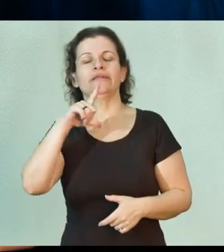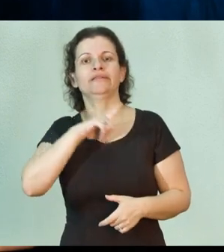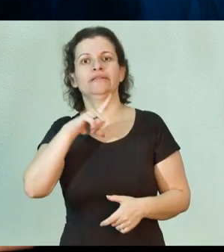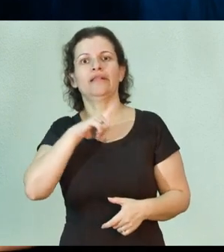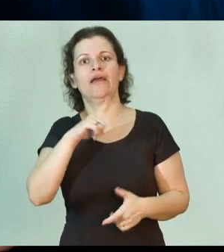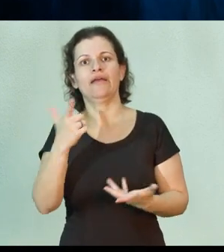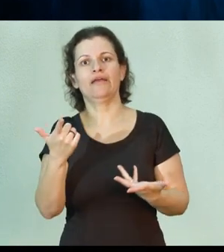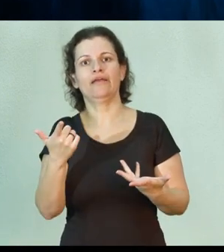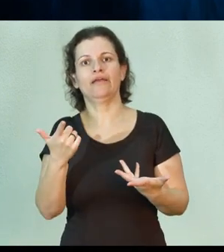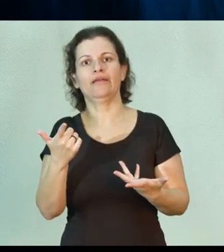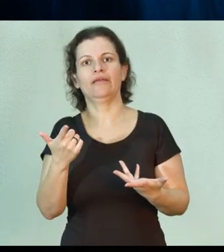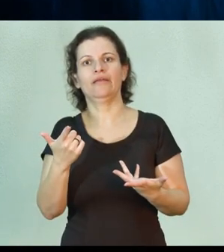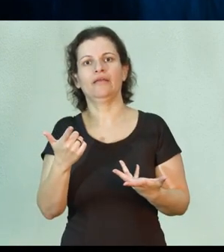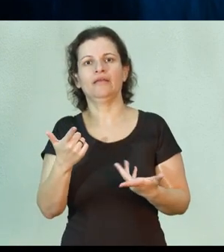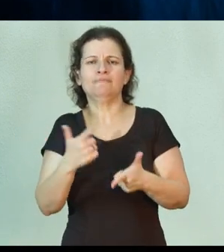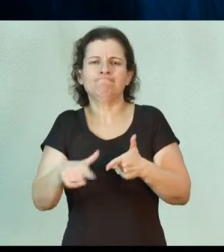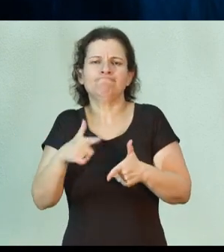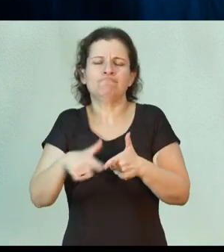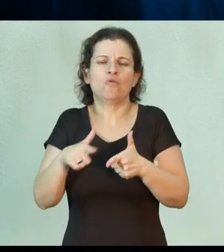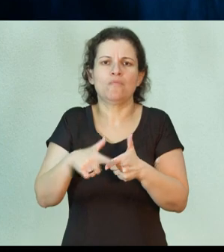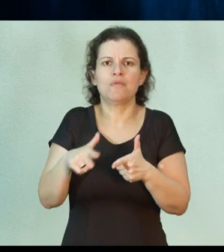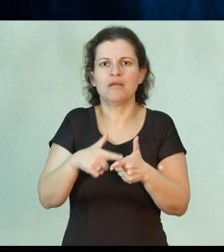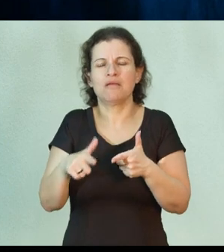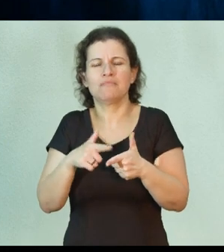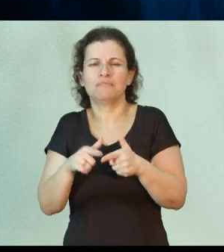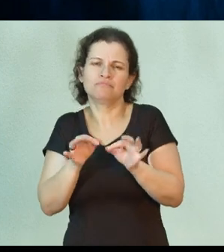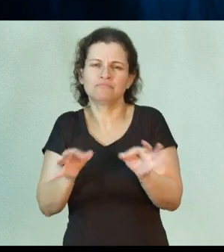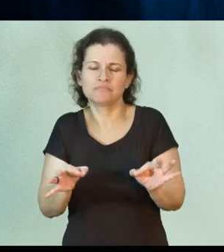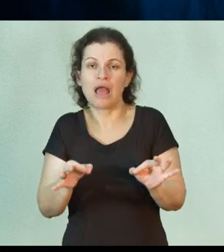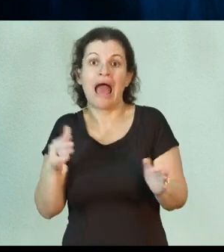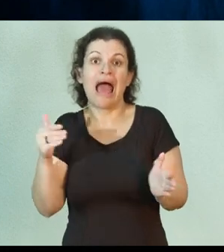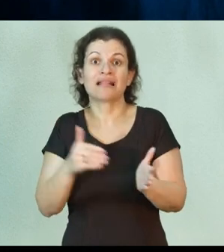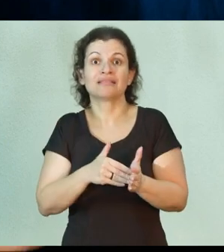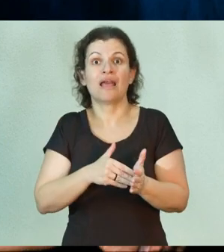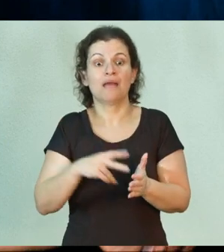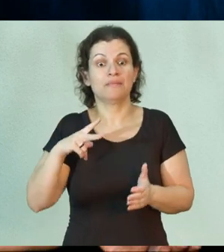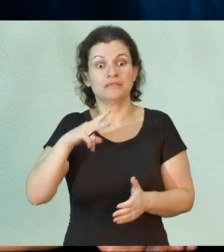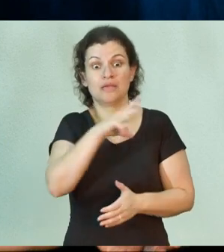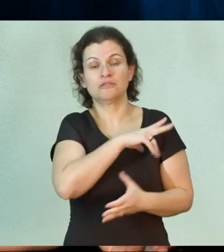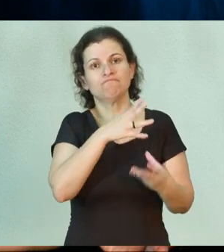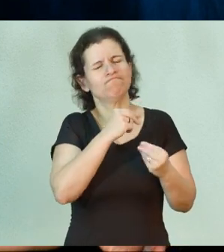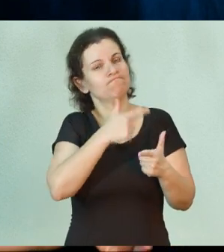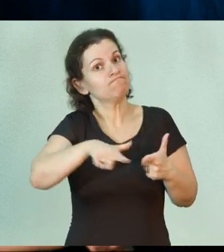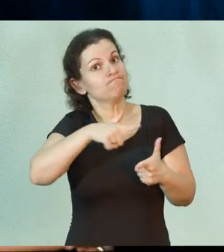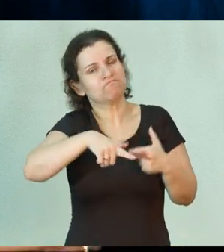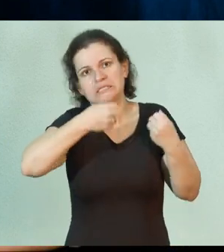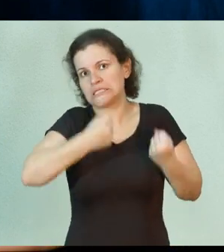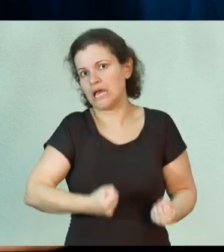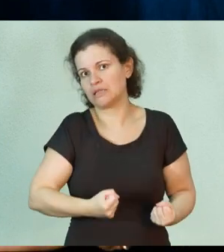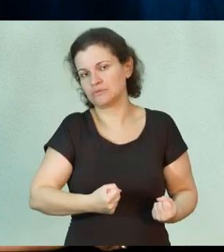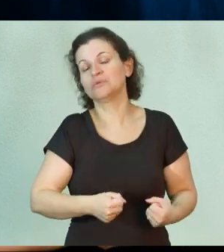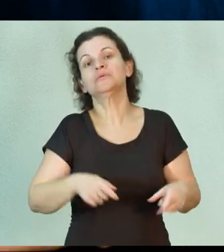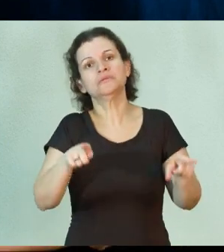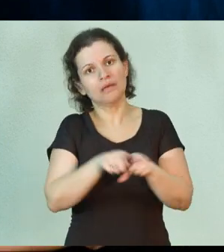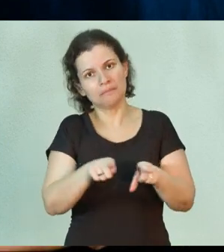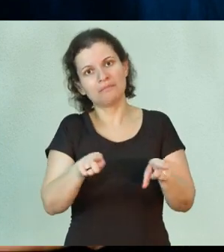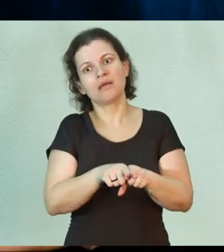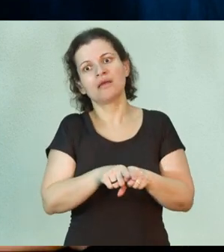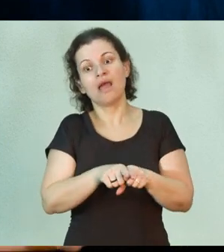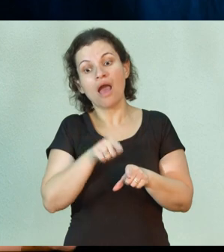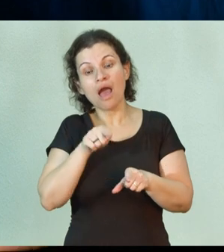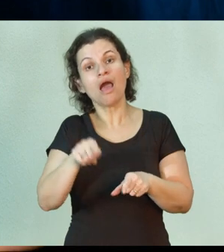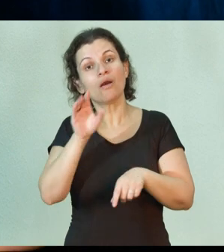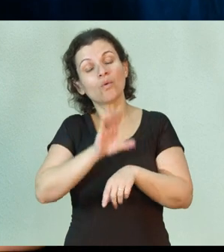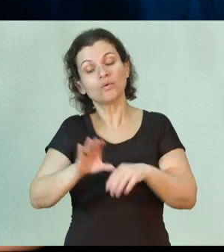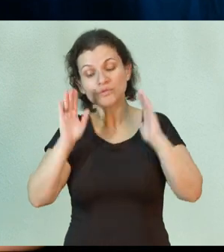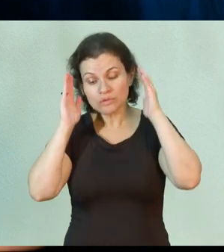pequenas alterações até pacientes com muito comprometimento, assim também como ele se volta